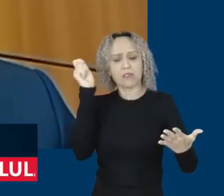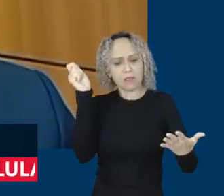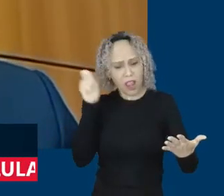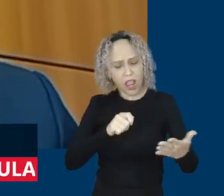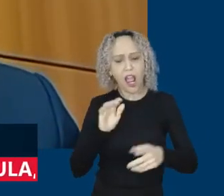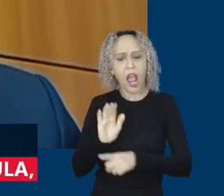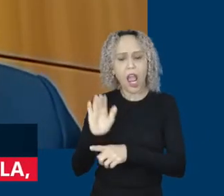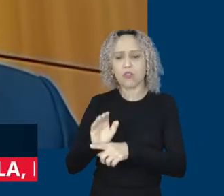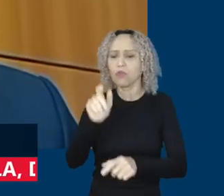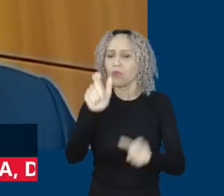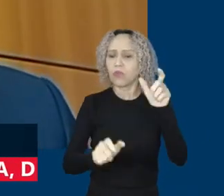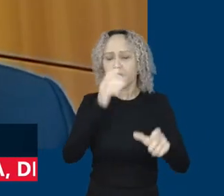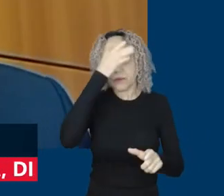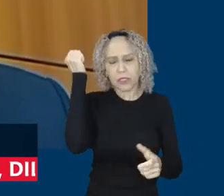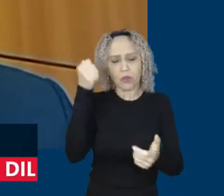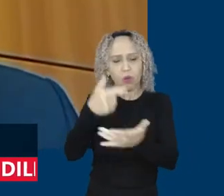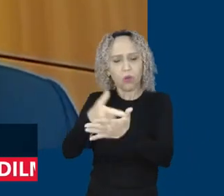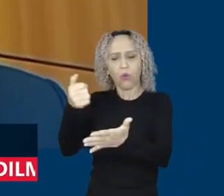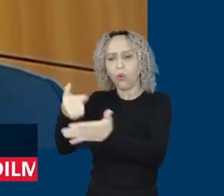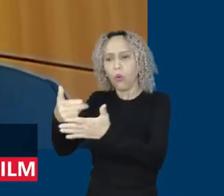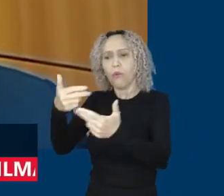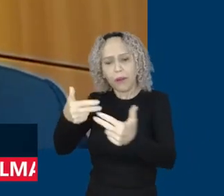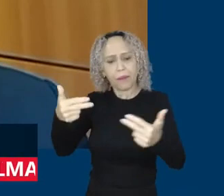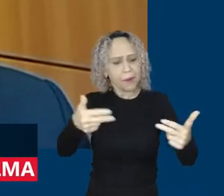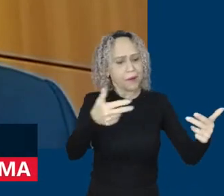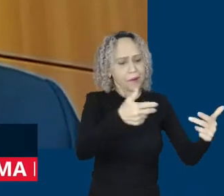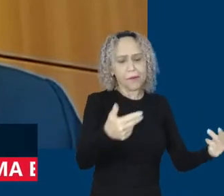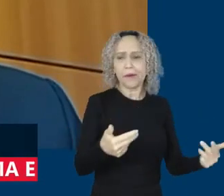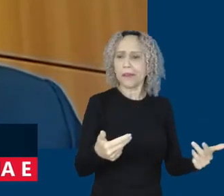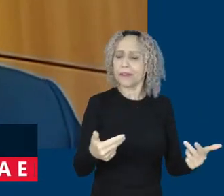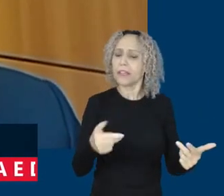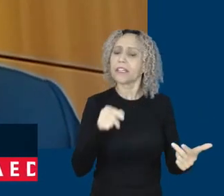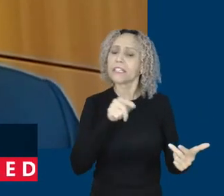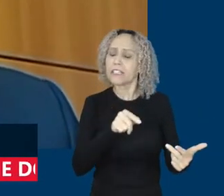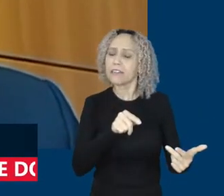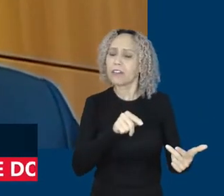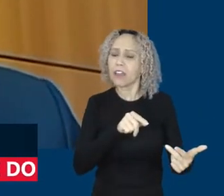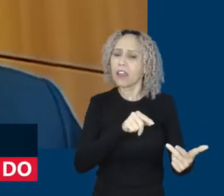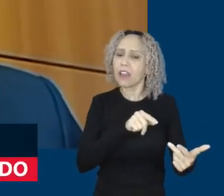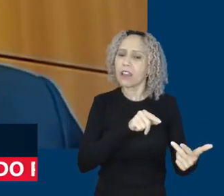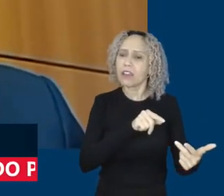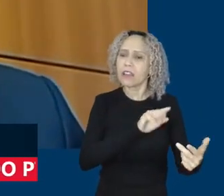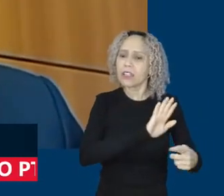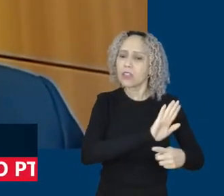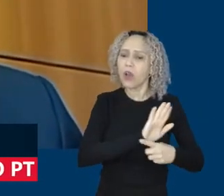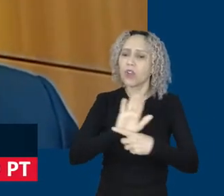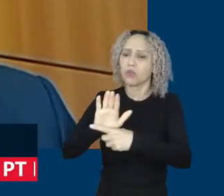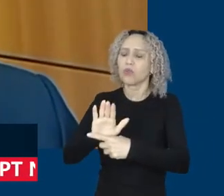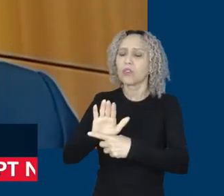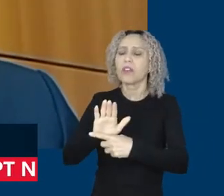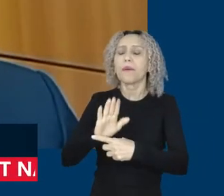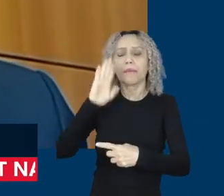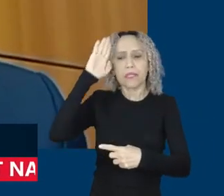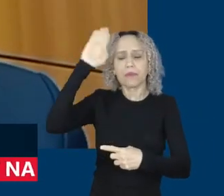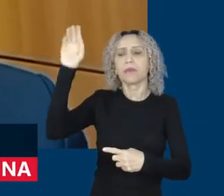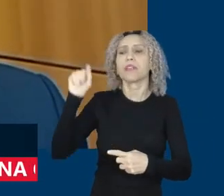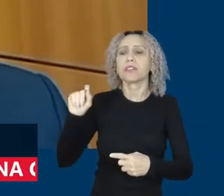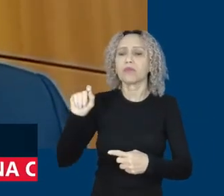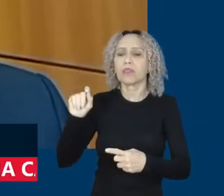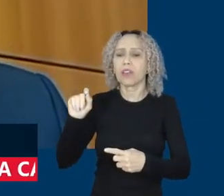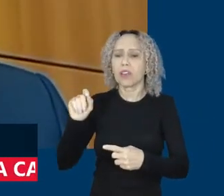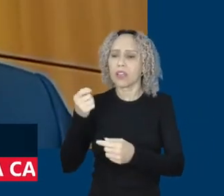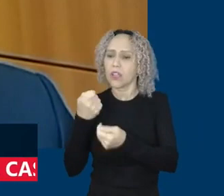Na medida que aumenta o consumo, você aumenta também em alguns setores, principalmente nesses setores do